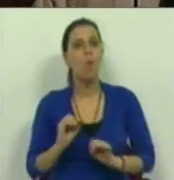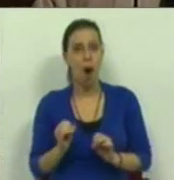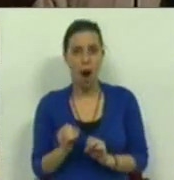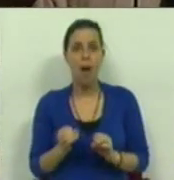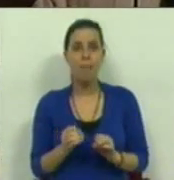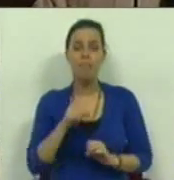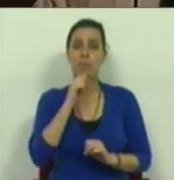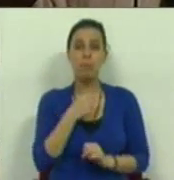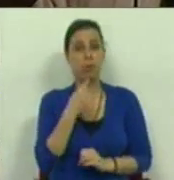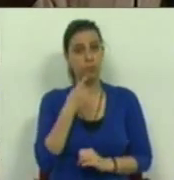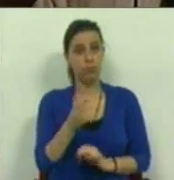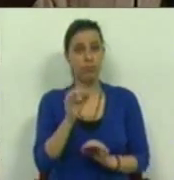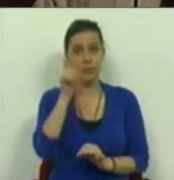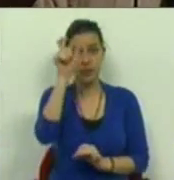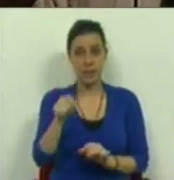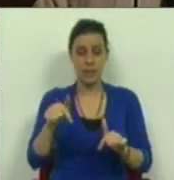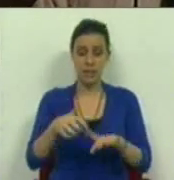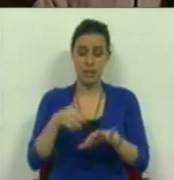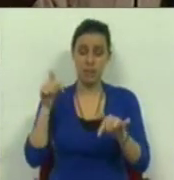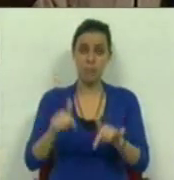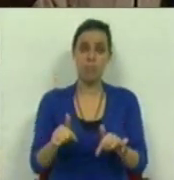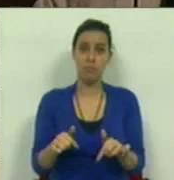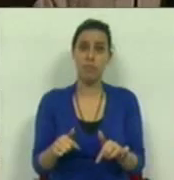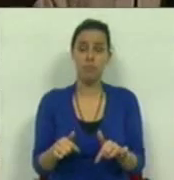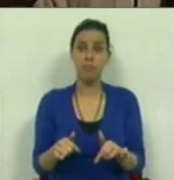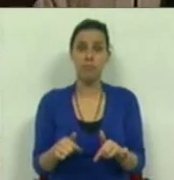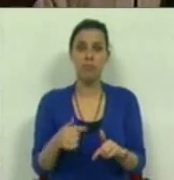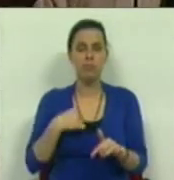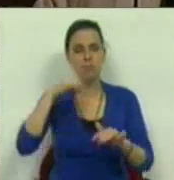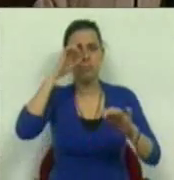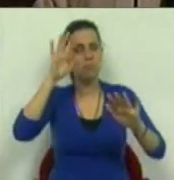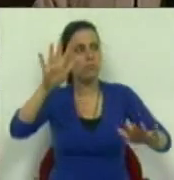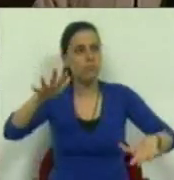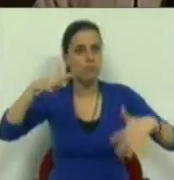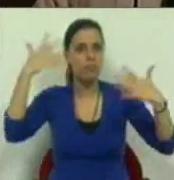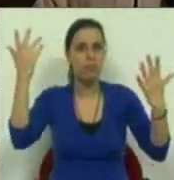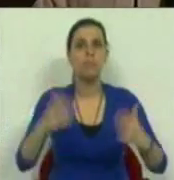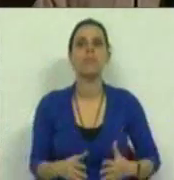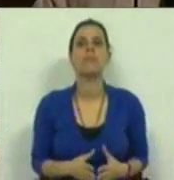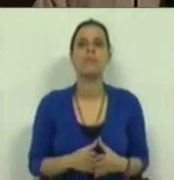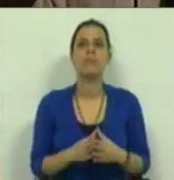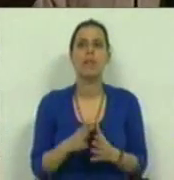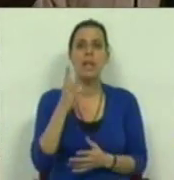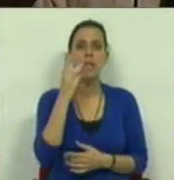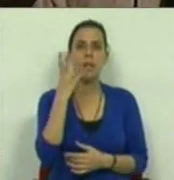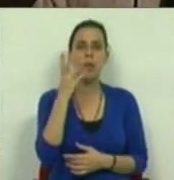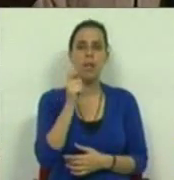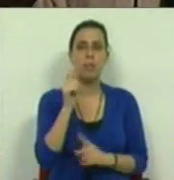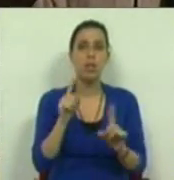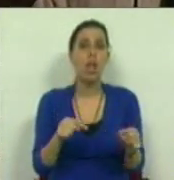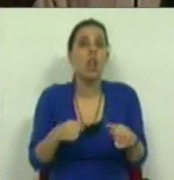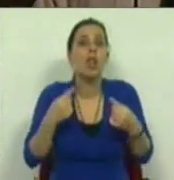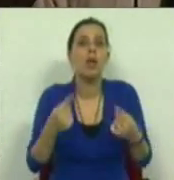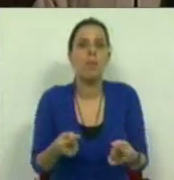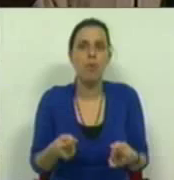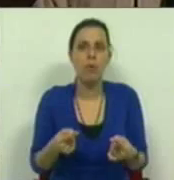posso confessar-lhe a si e a esta Câmara que estava longe de pensar que 3 ou 4 meses depois